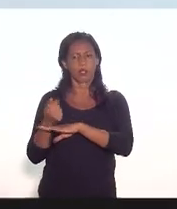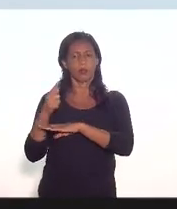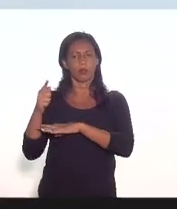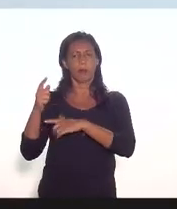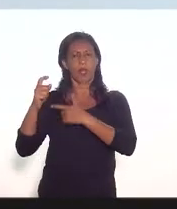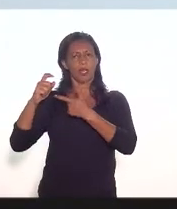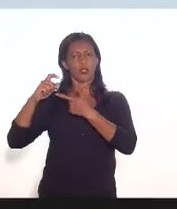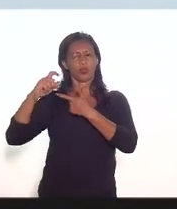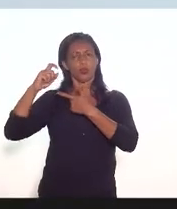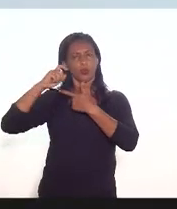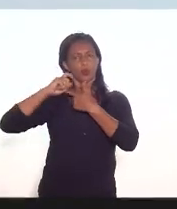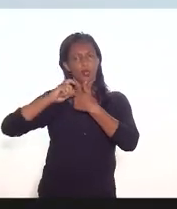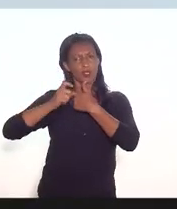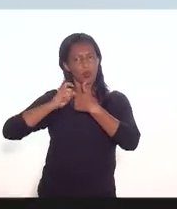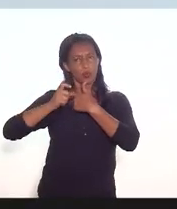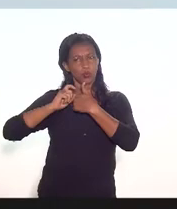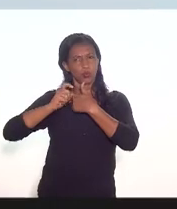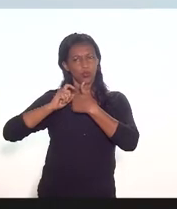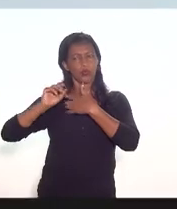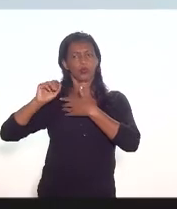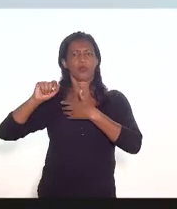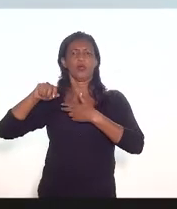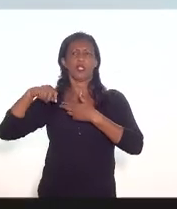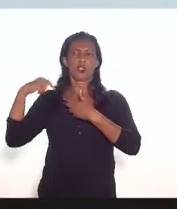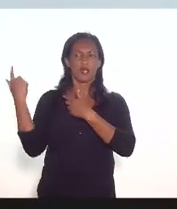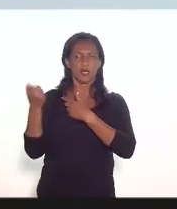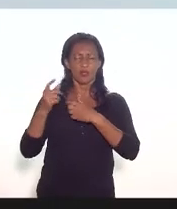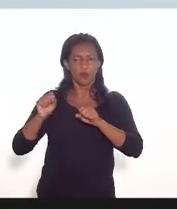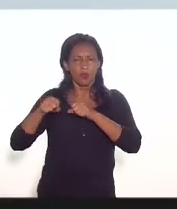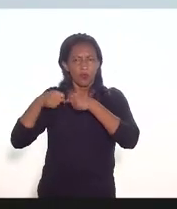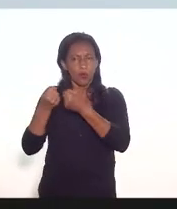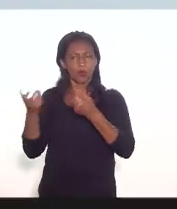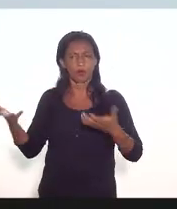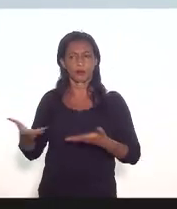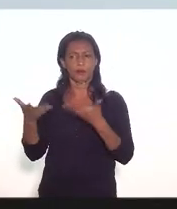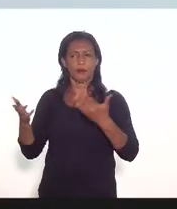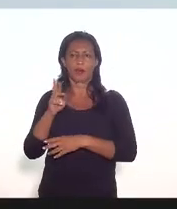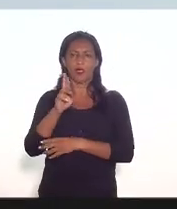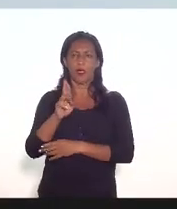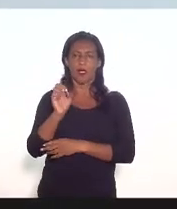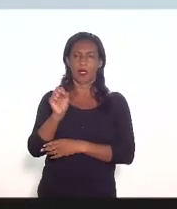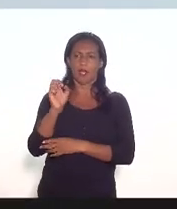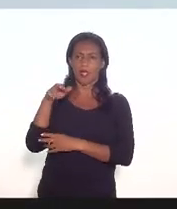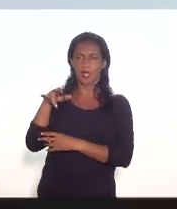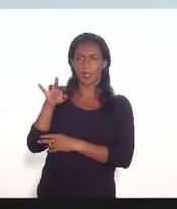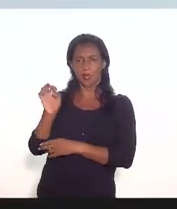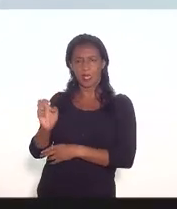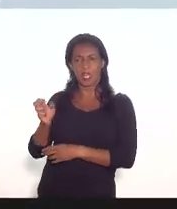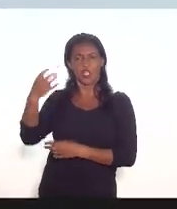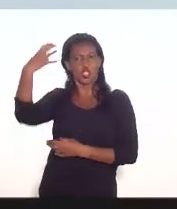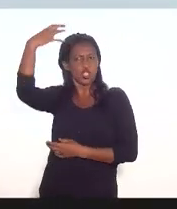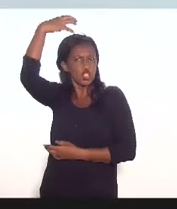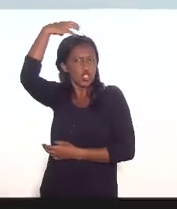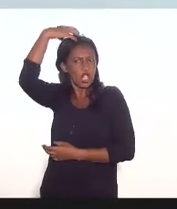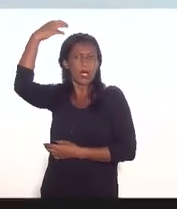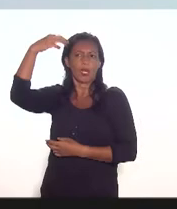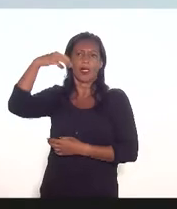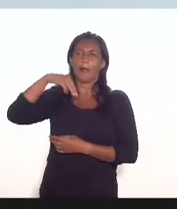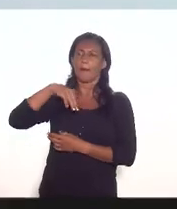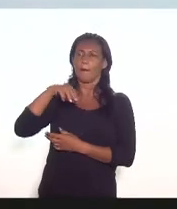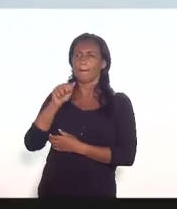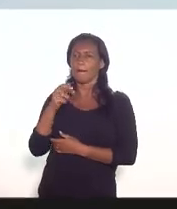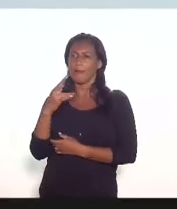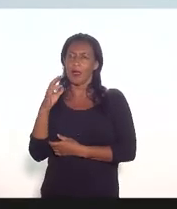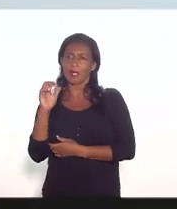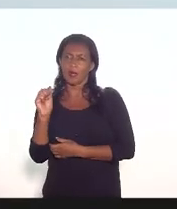essa questão do fortalecimento dos nossos aeroportos de Resende de Paraty de Angra de Maricá de Cabo